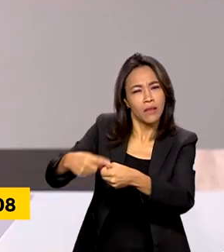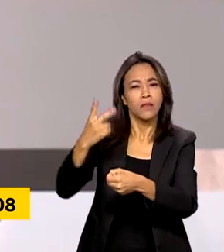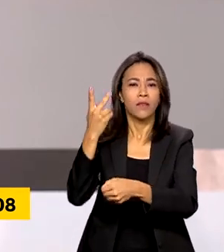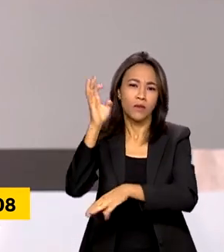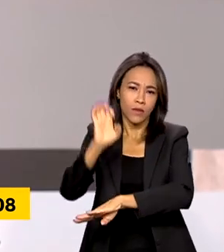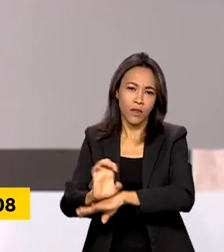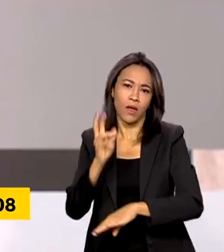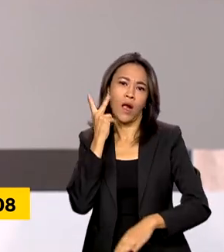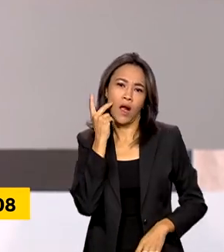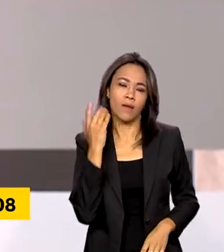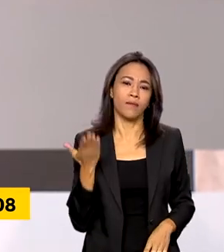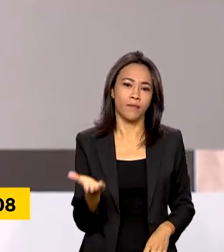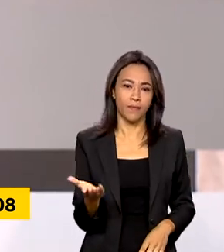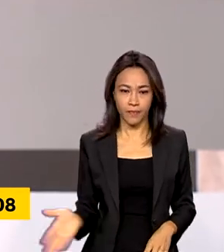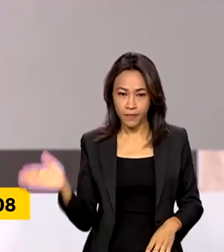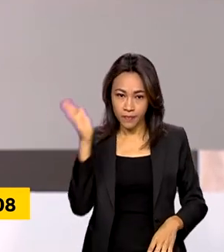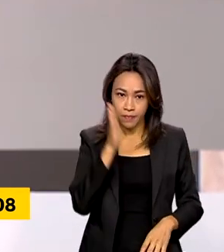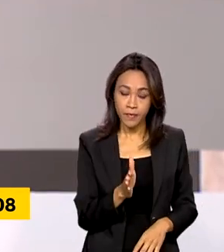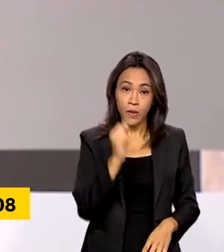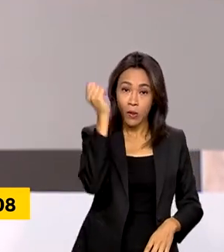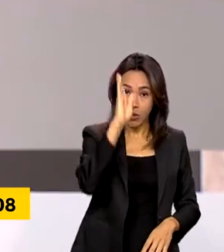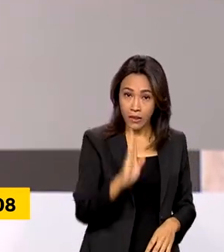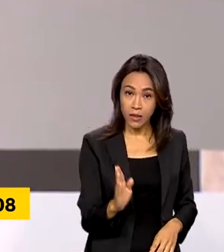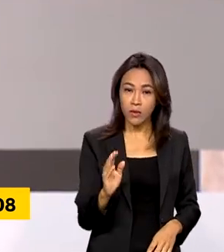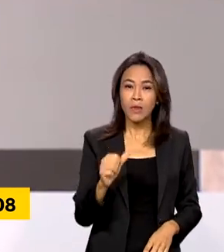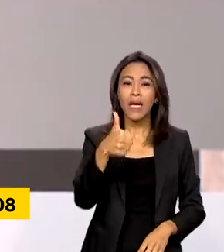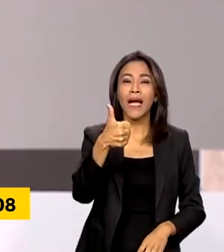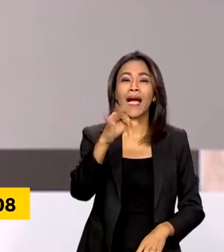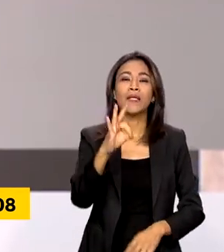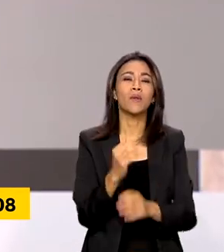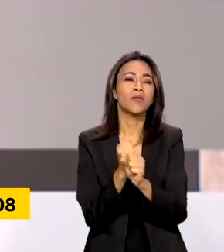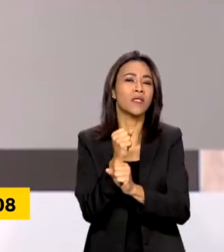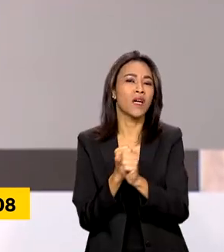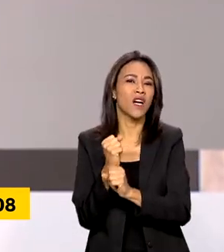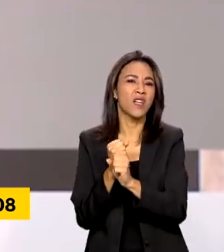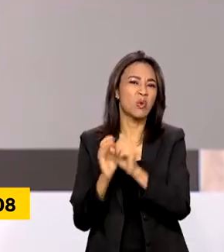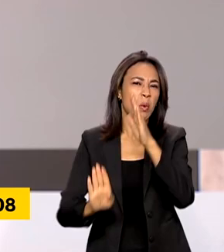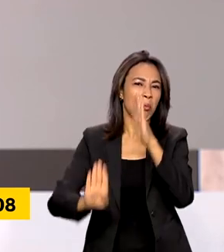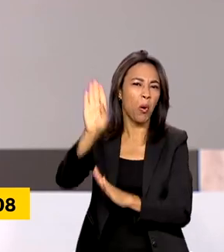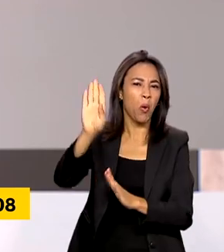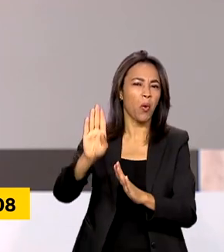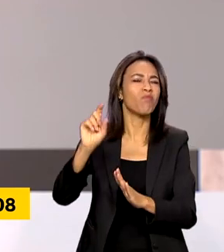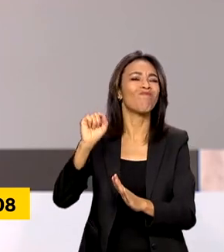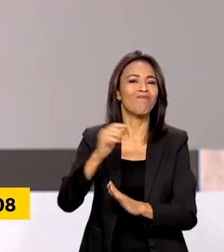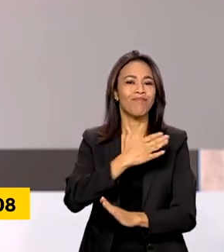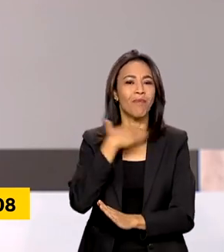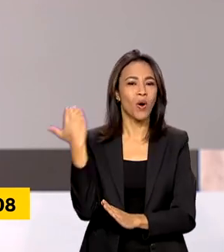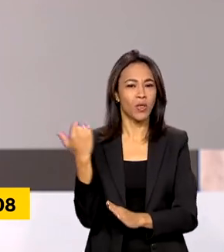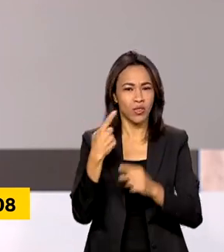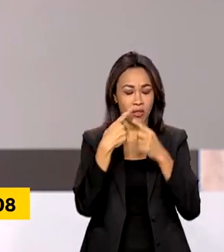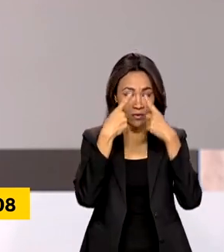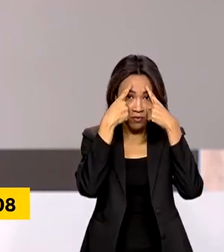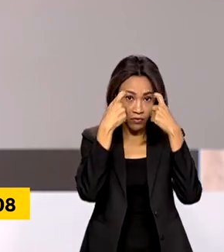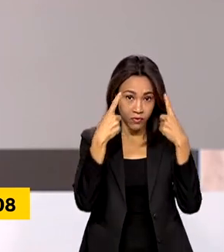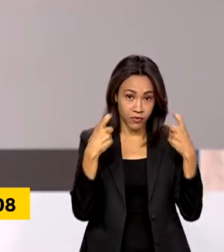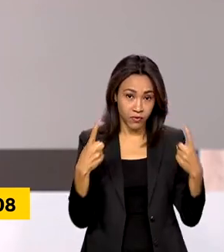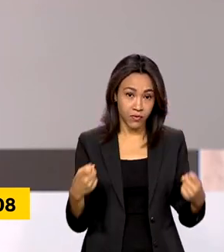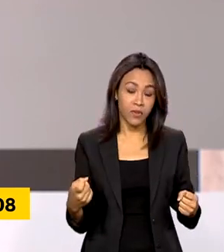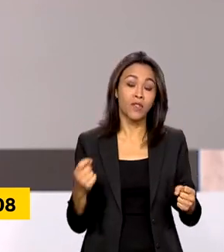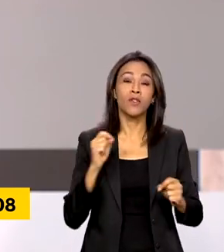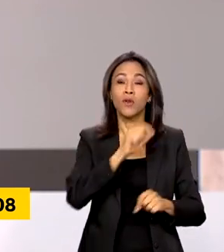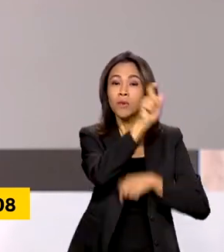O Brasil lidera há 14 anos um triste ranking, o de mortes violentas de pessoa LGBT